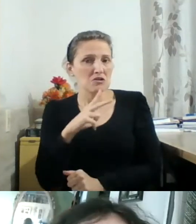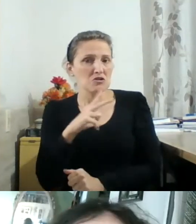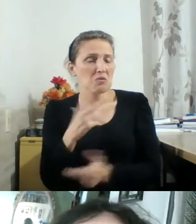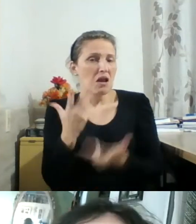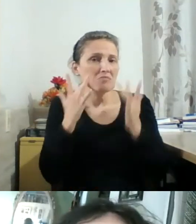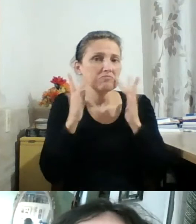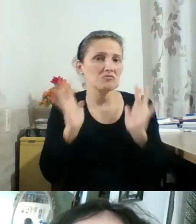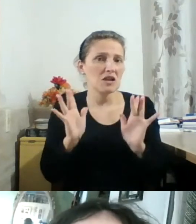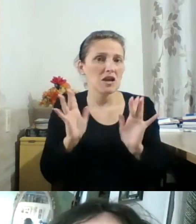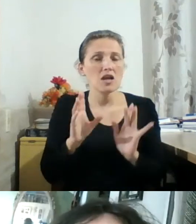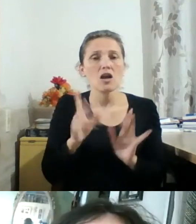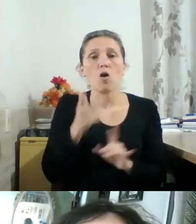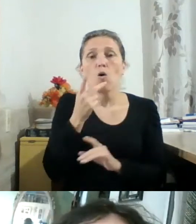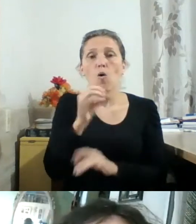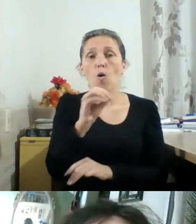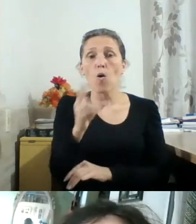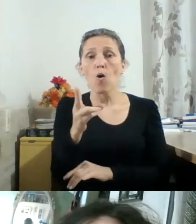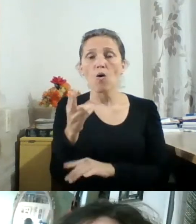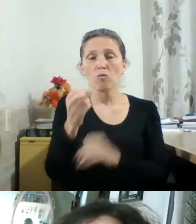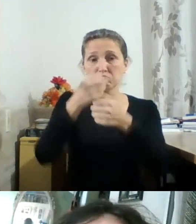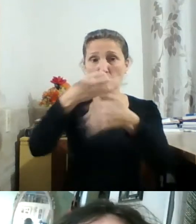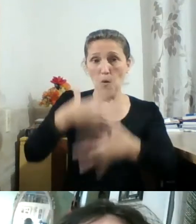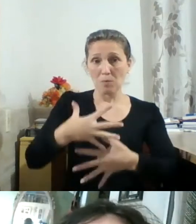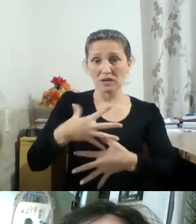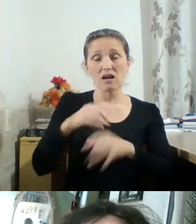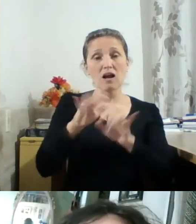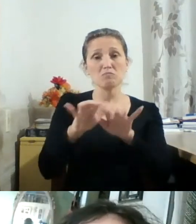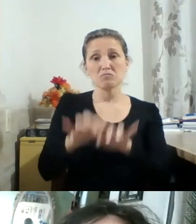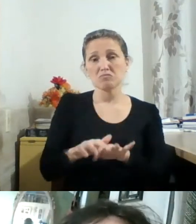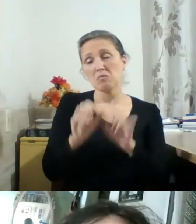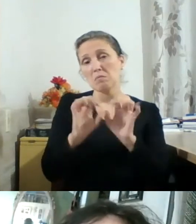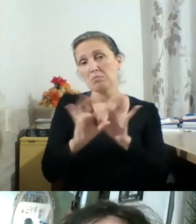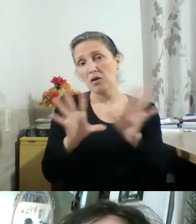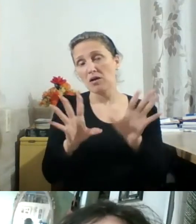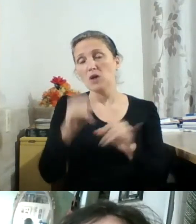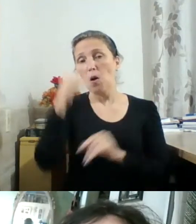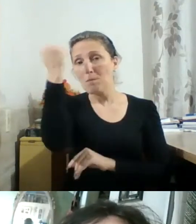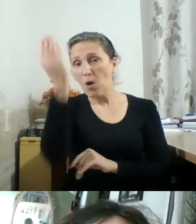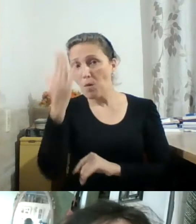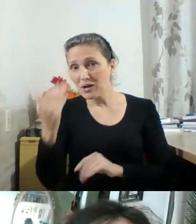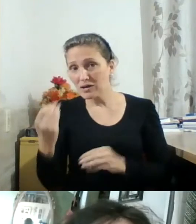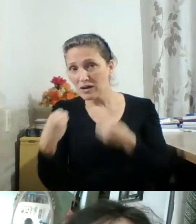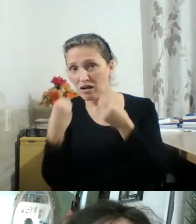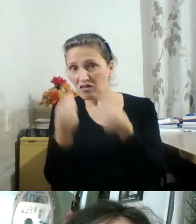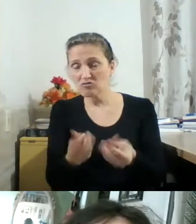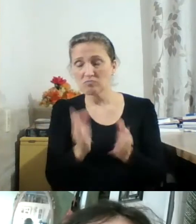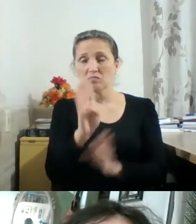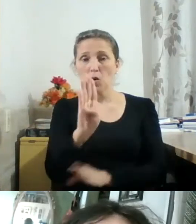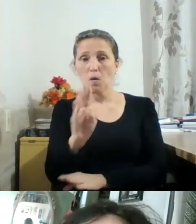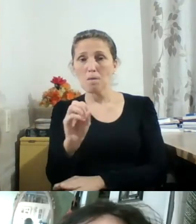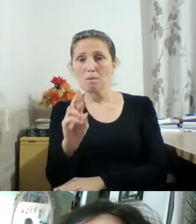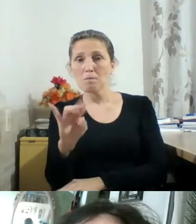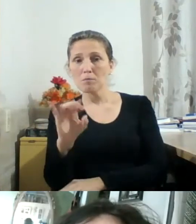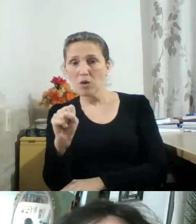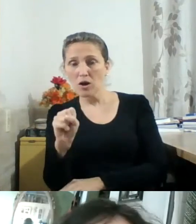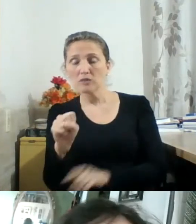deixar algum comentário também em homenagem ao Boris, que hoje à noite é em homenagem a ele. Sim, se alguém queira